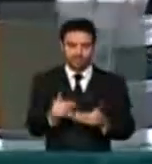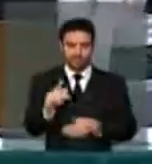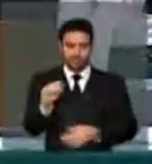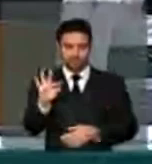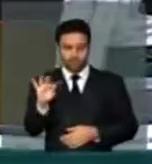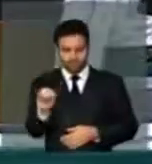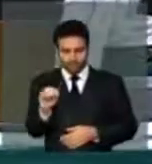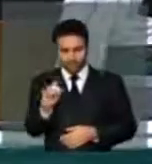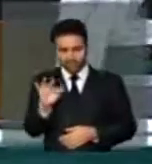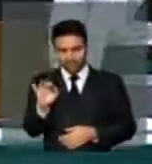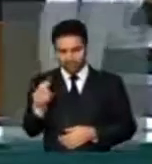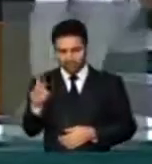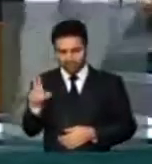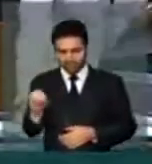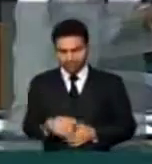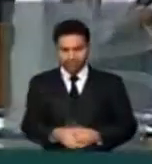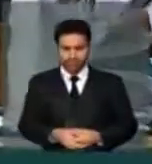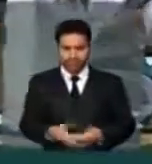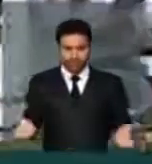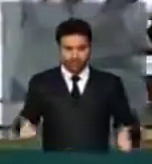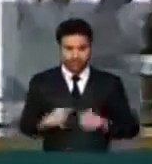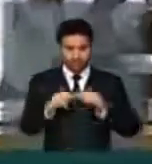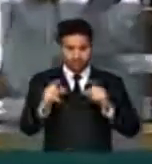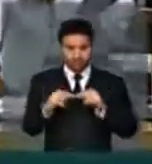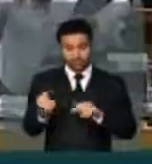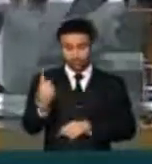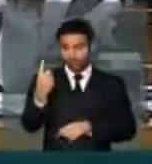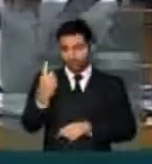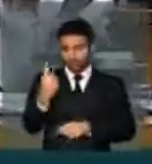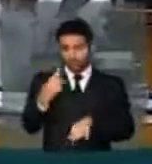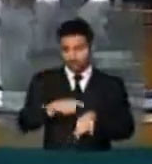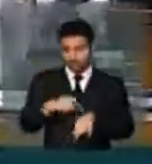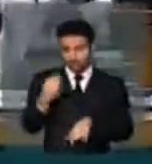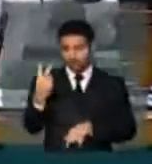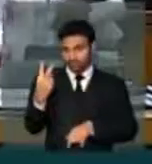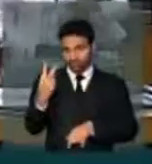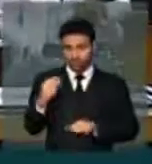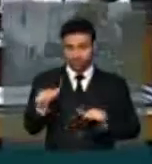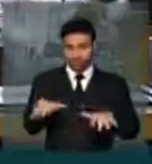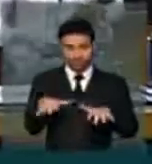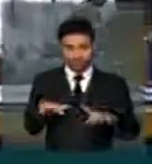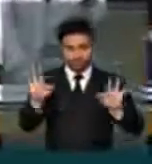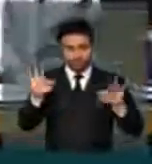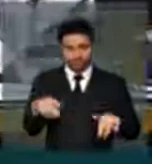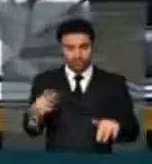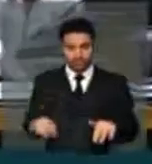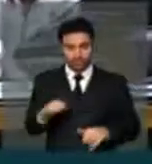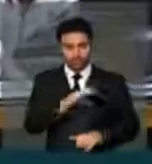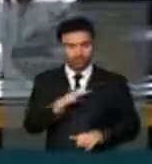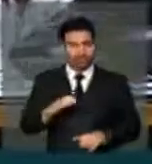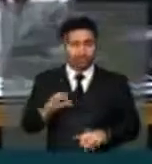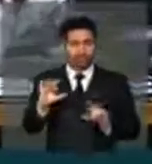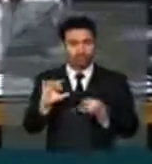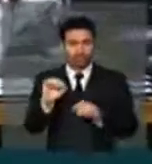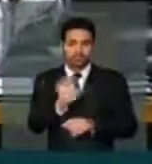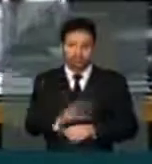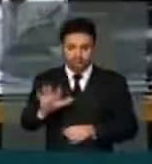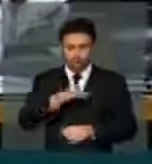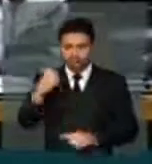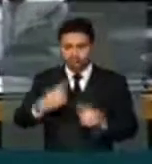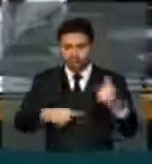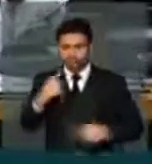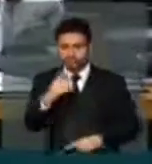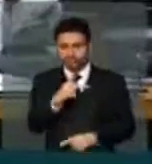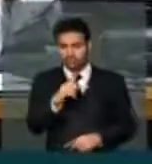Federativo. Está encerrada a sessão. Agora em Brasília, uma hora e dois minutos, está encerrada, portanto, esta comissão geral que discutiu